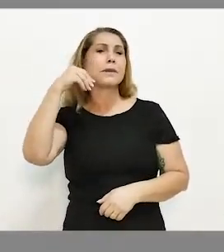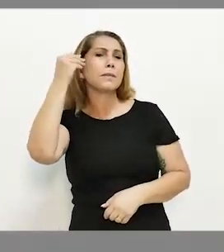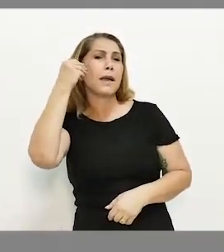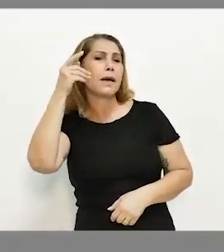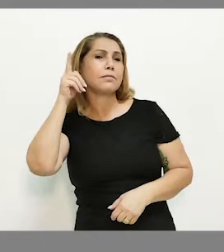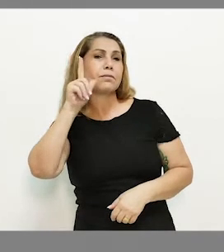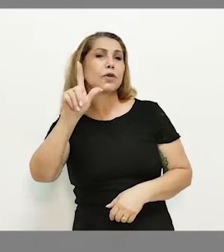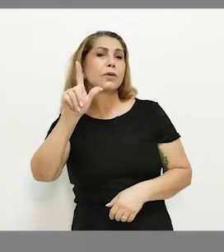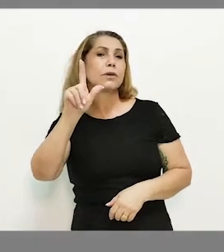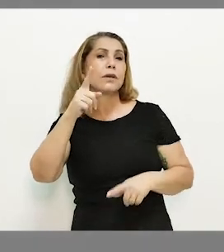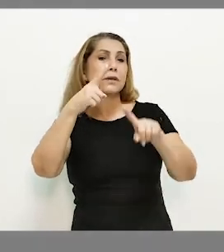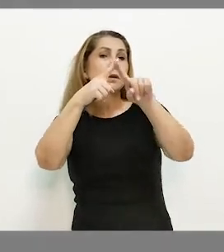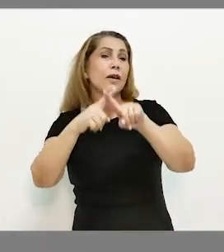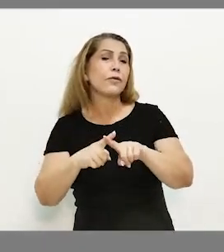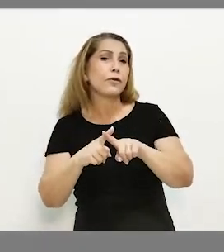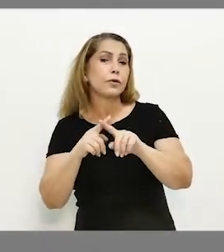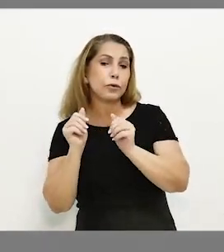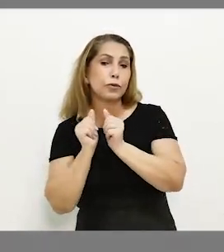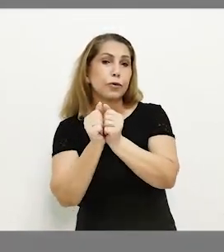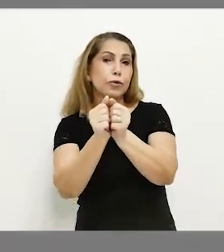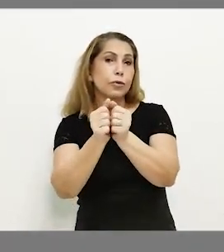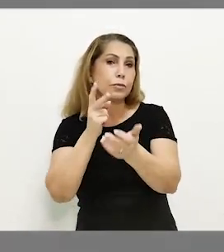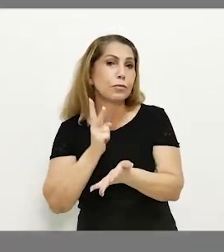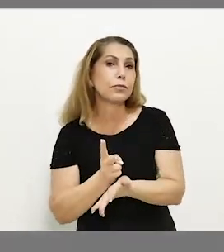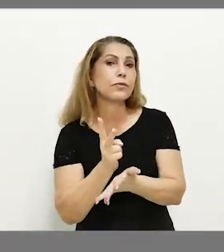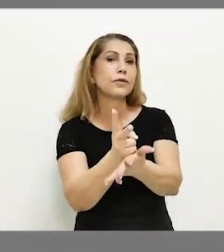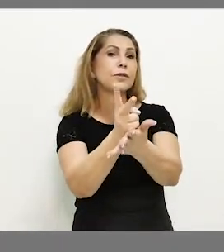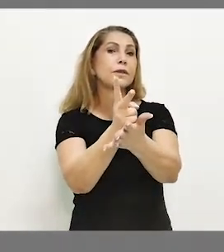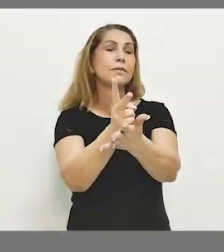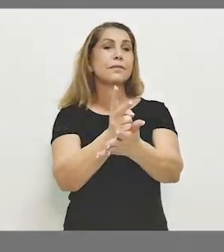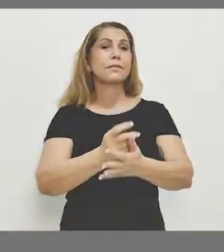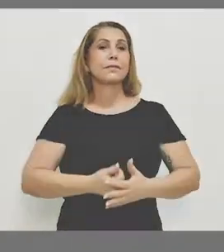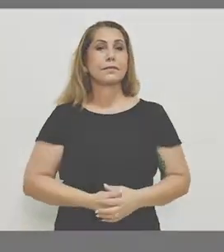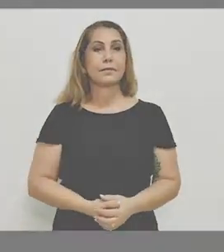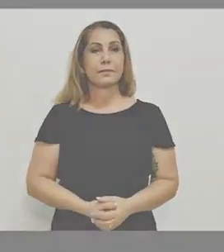conquistas e desafios ao seu lado, desde sempre.